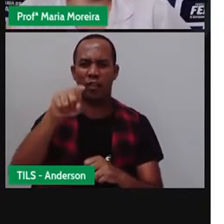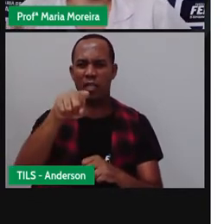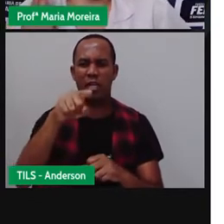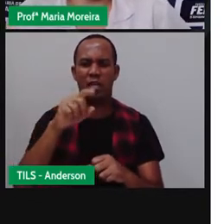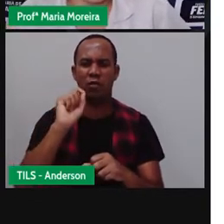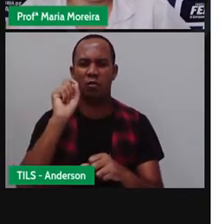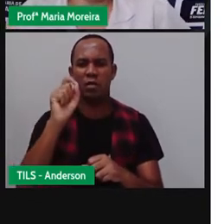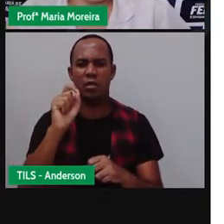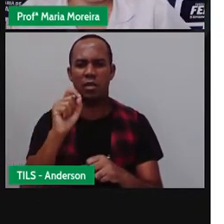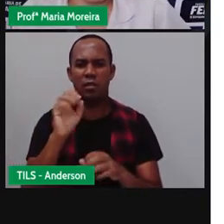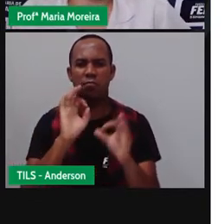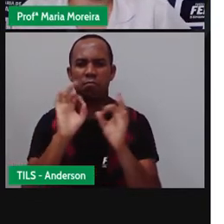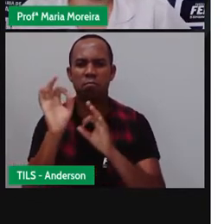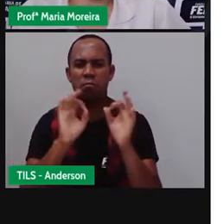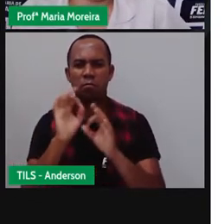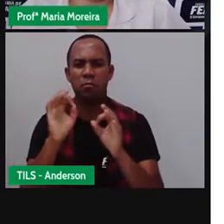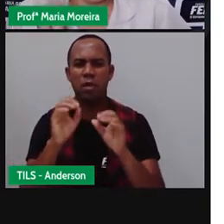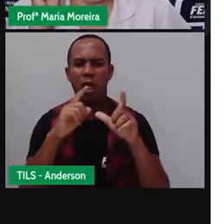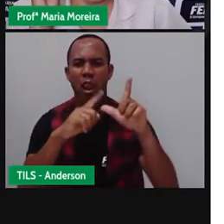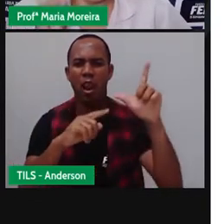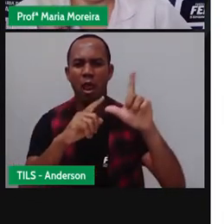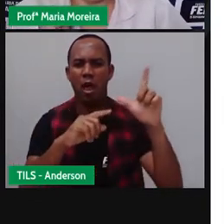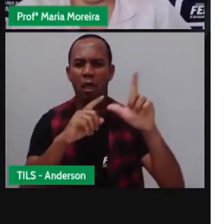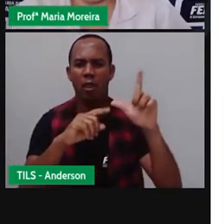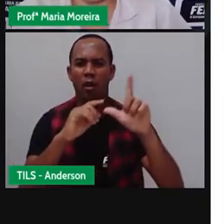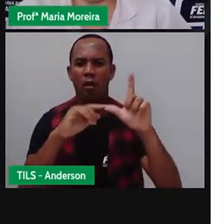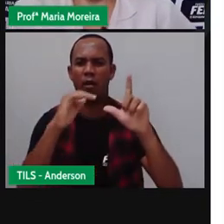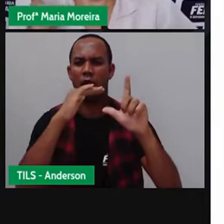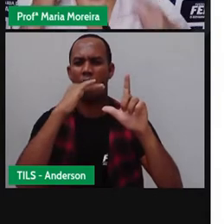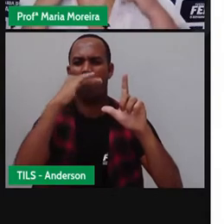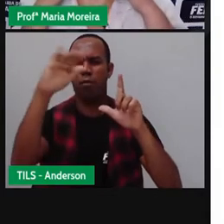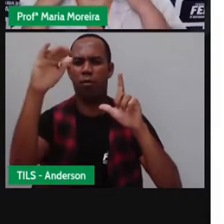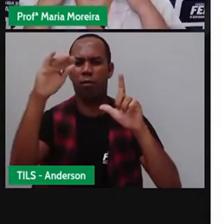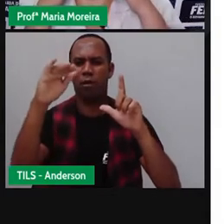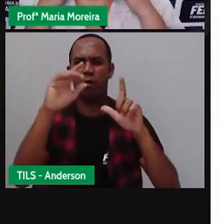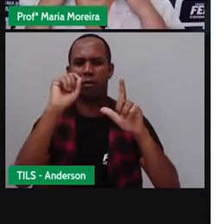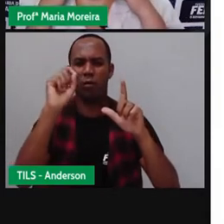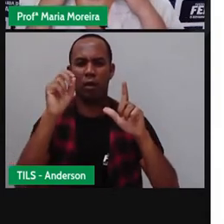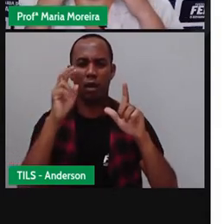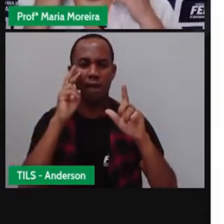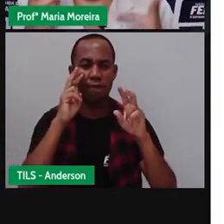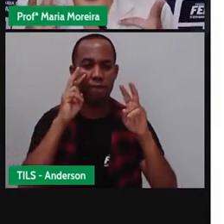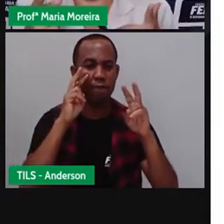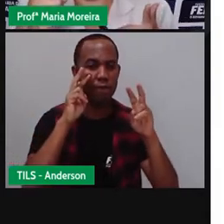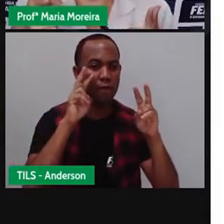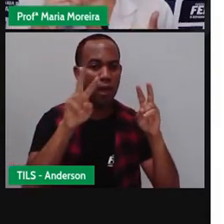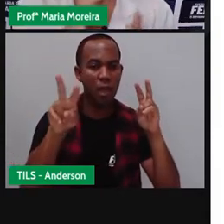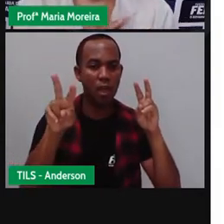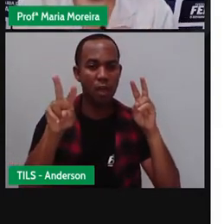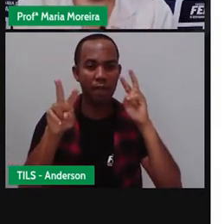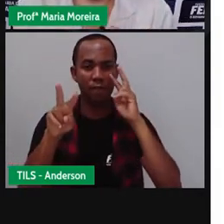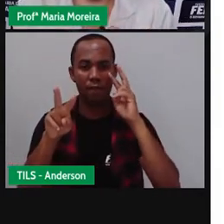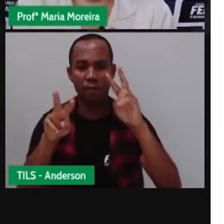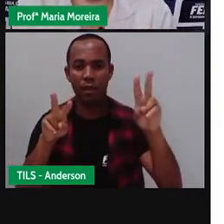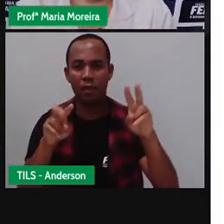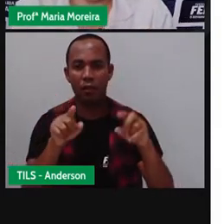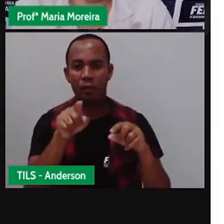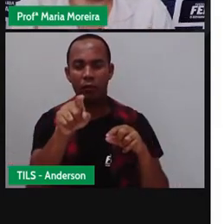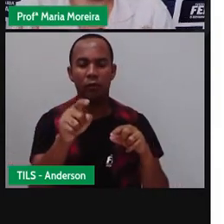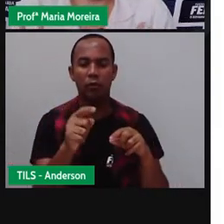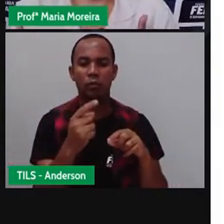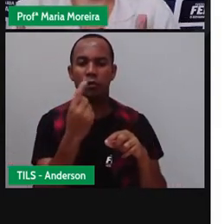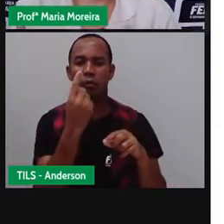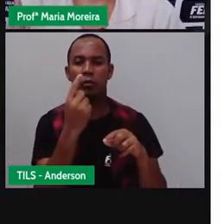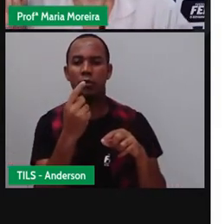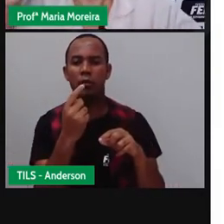letras e frases por meio de um sistema ótico. Que era o quê? O visual. Olha aí uma das torres, né? Isso era um